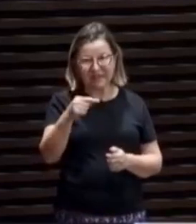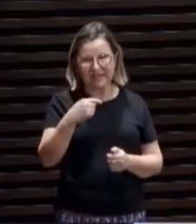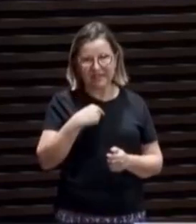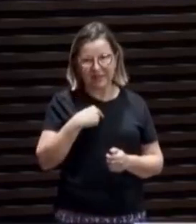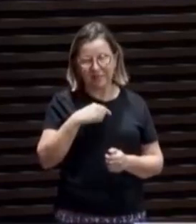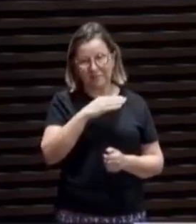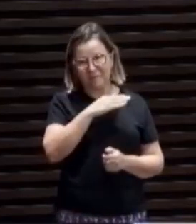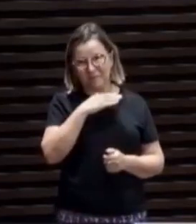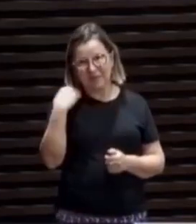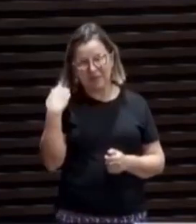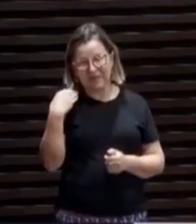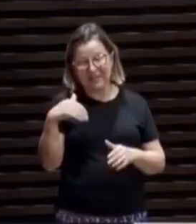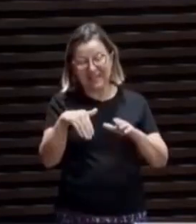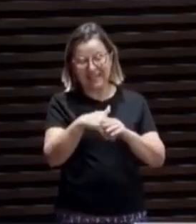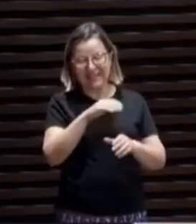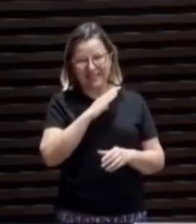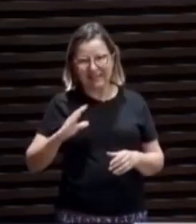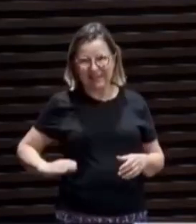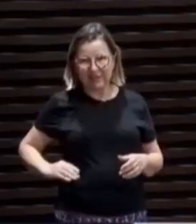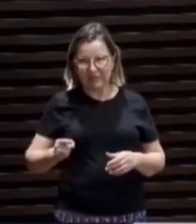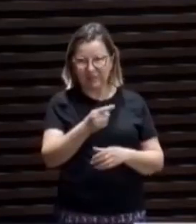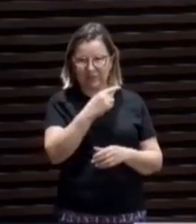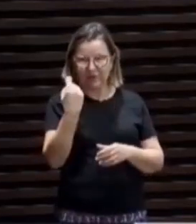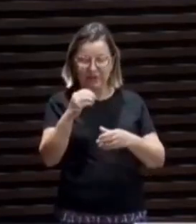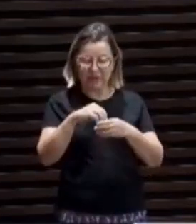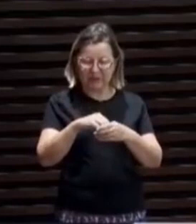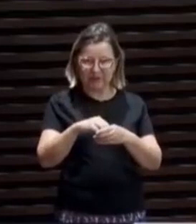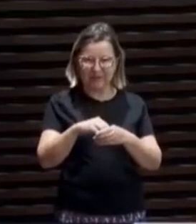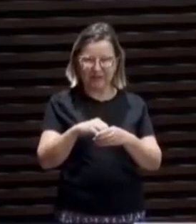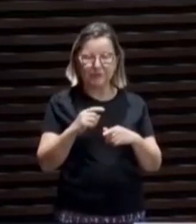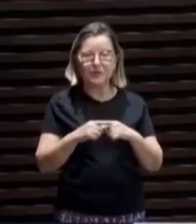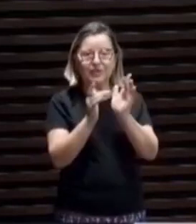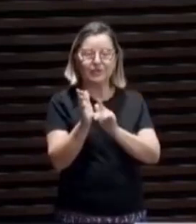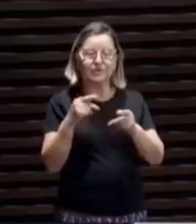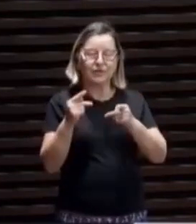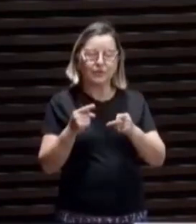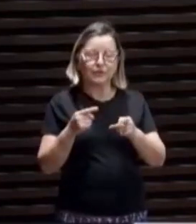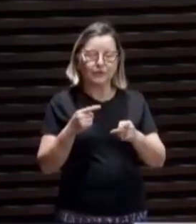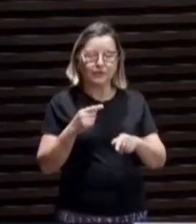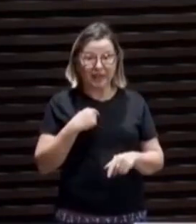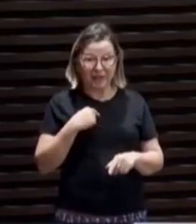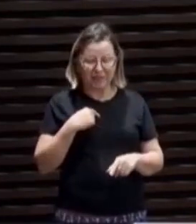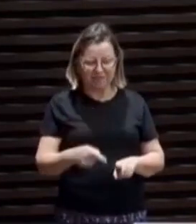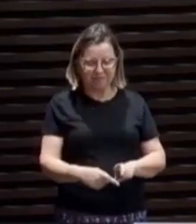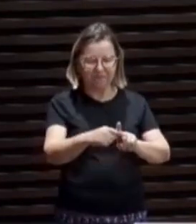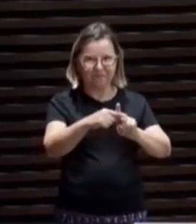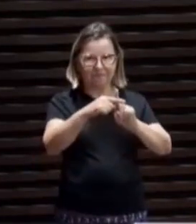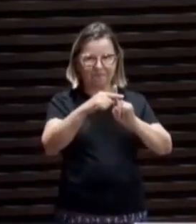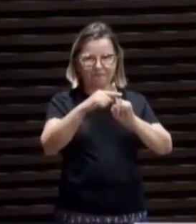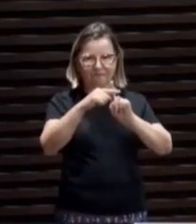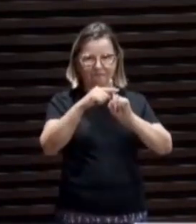mortos nele. Fomos atraídos nele. Ele disse, e eu quando for levantado da terra, atrairei todos.